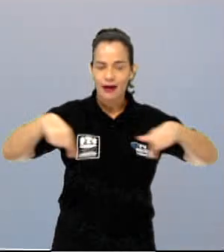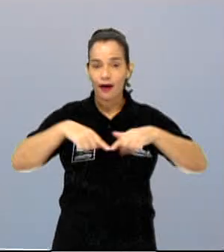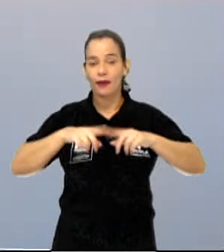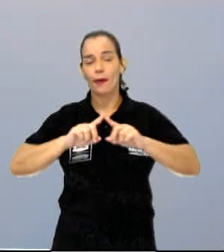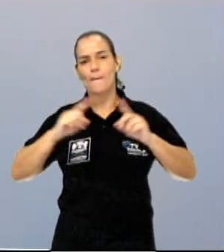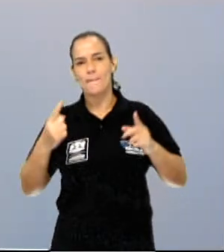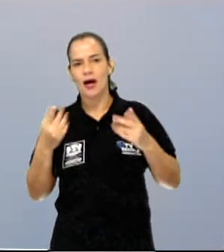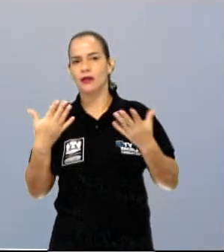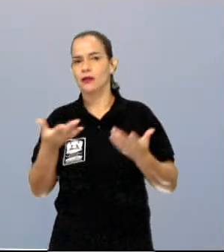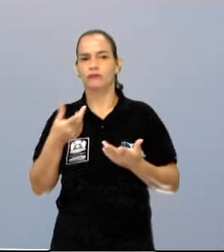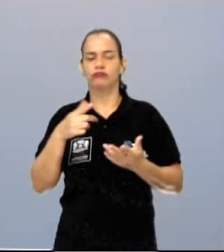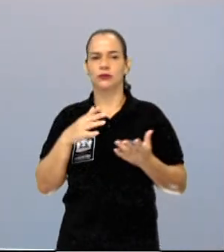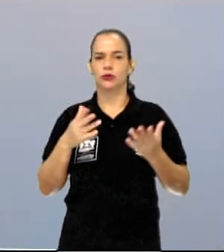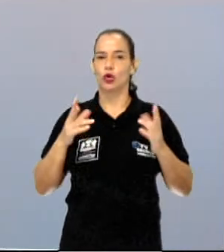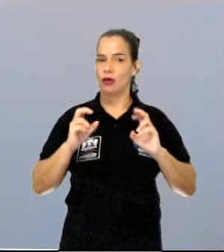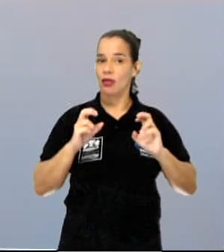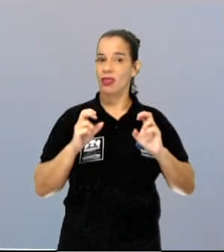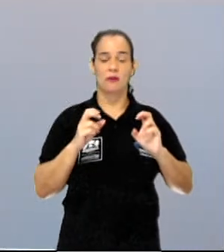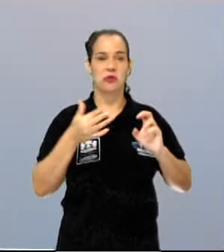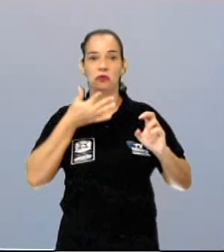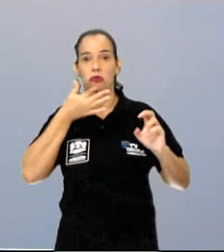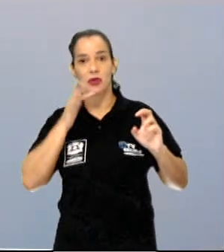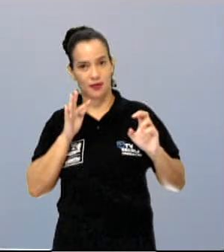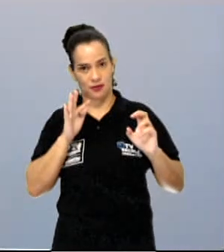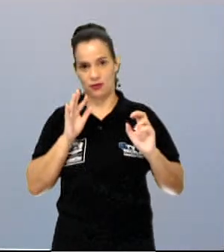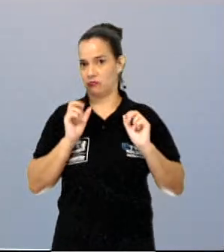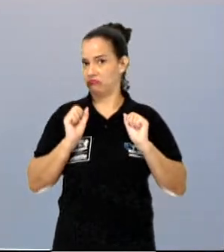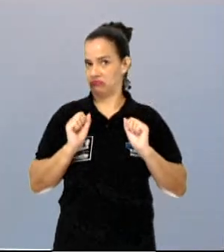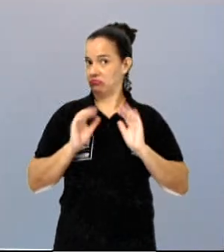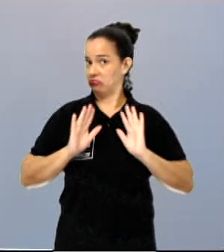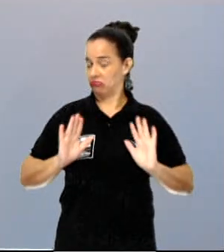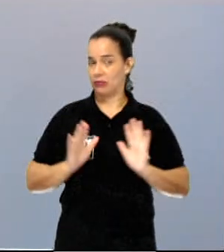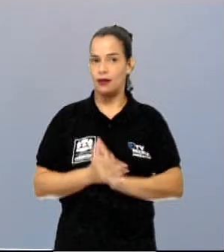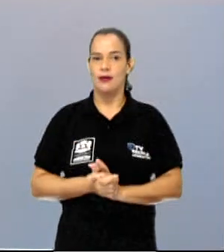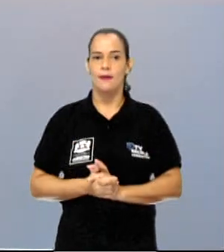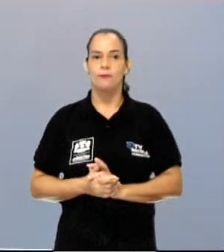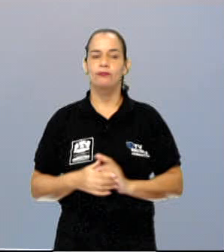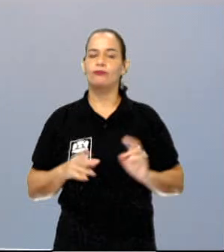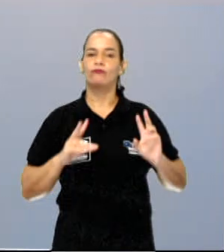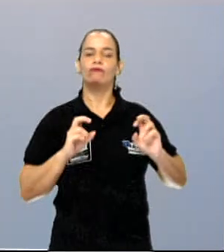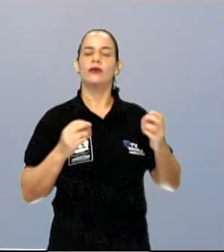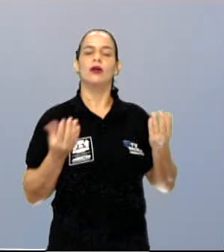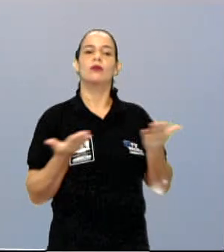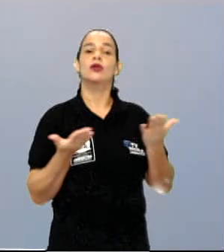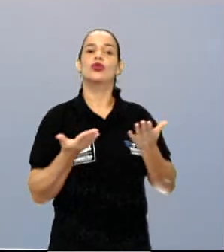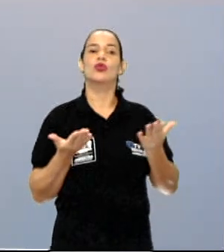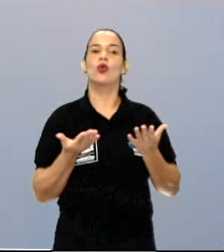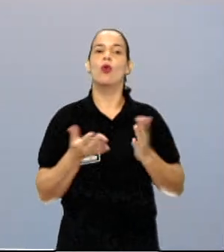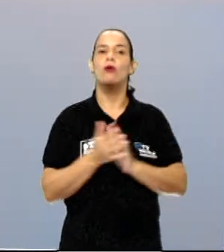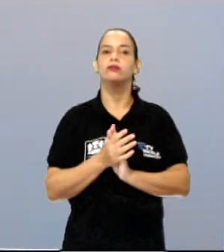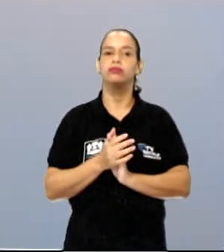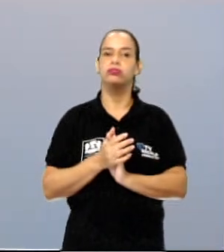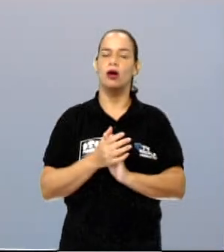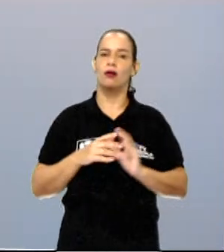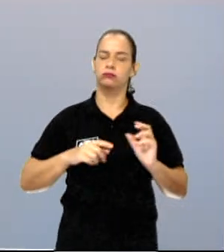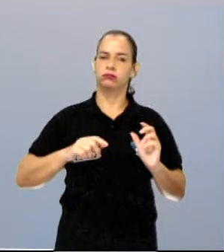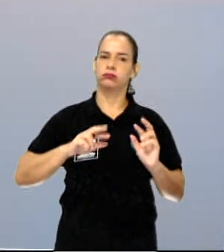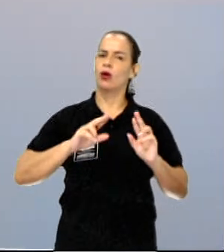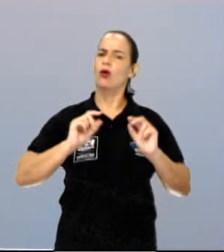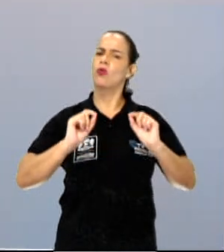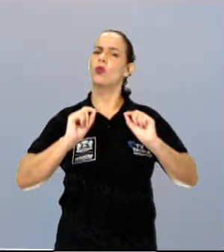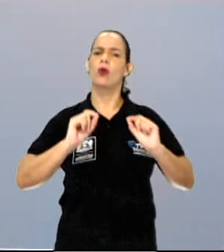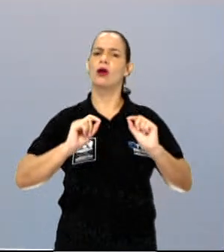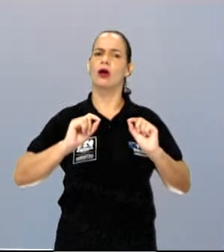talvez não sejam muito conhecidos, certo? A gente vai falar dos domínios de transição. Então, transição,